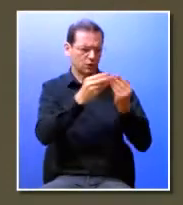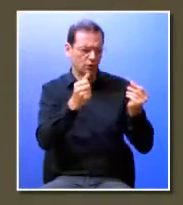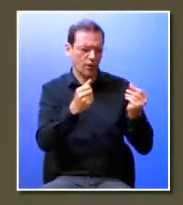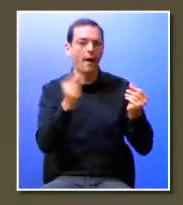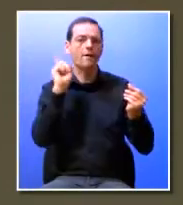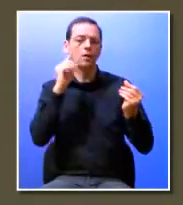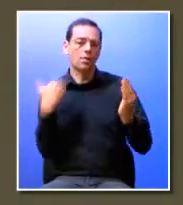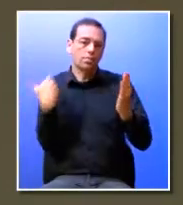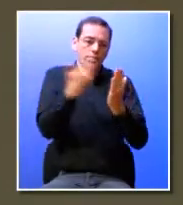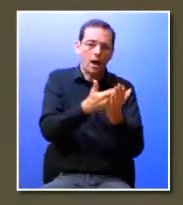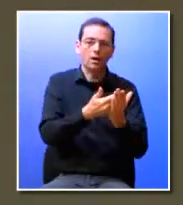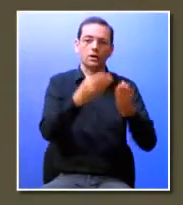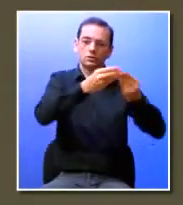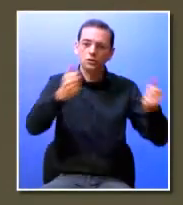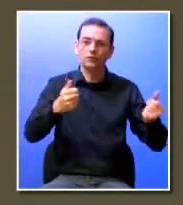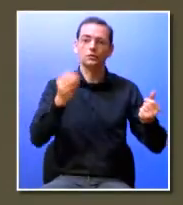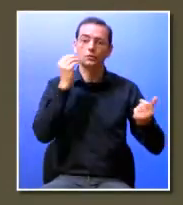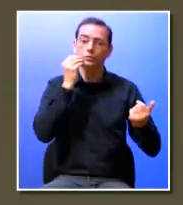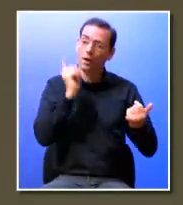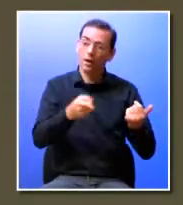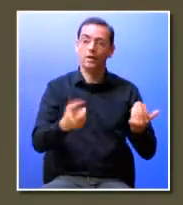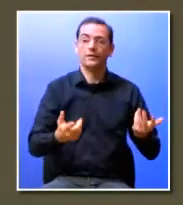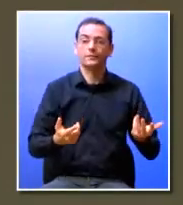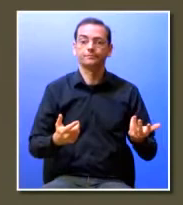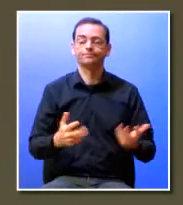para elas e para as instituições para as quais trabalham